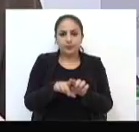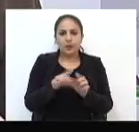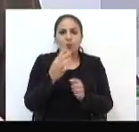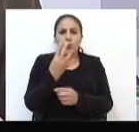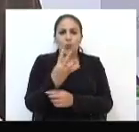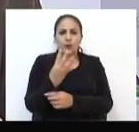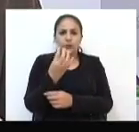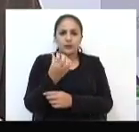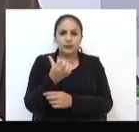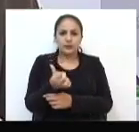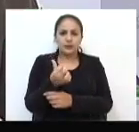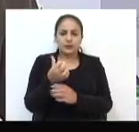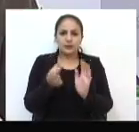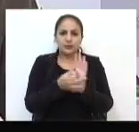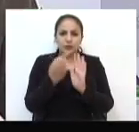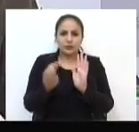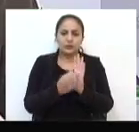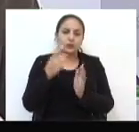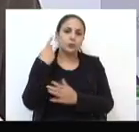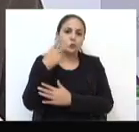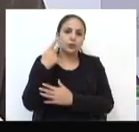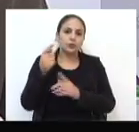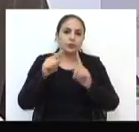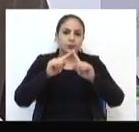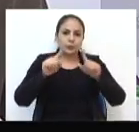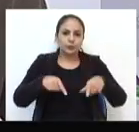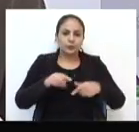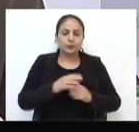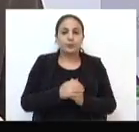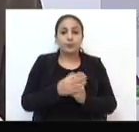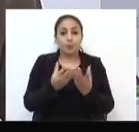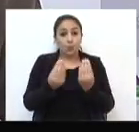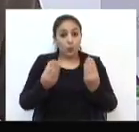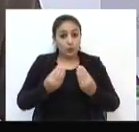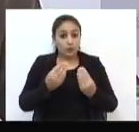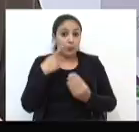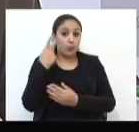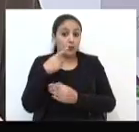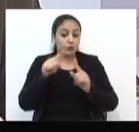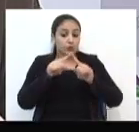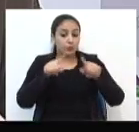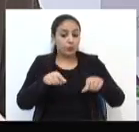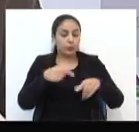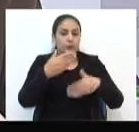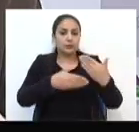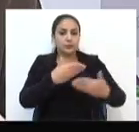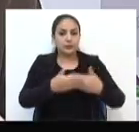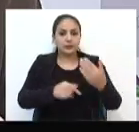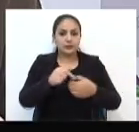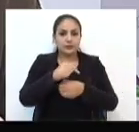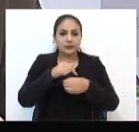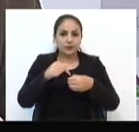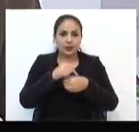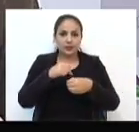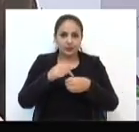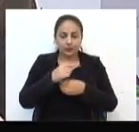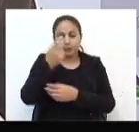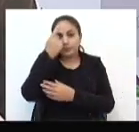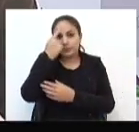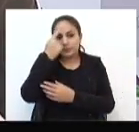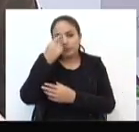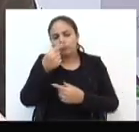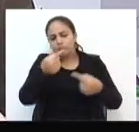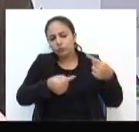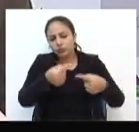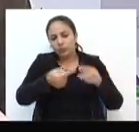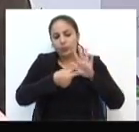46 indicações de políticas públicas. Muitas das políticas públicas que estão em andamento na cidade, elas foram